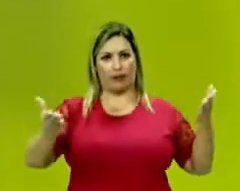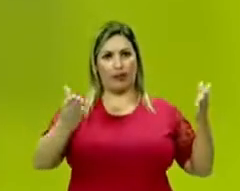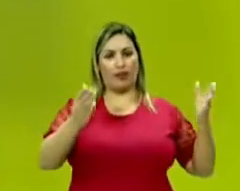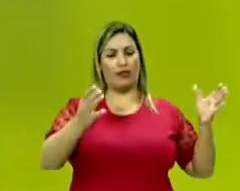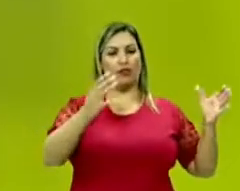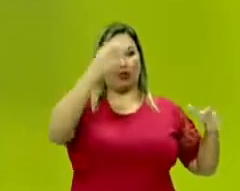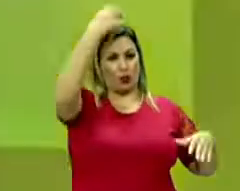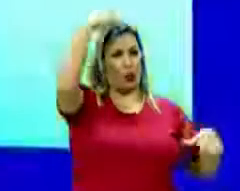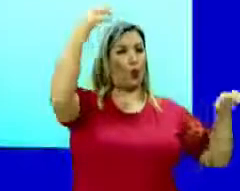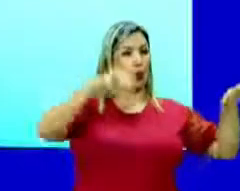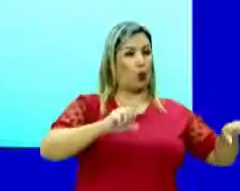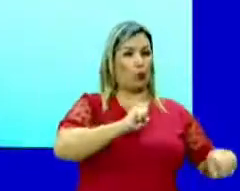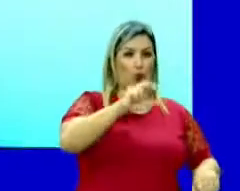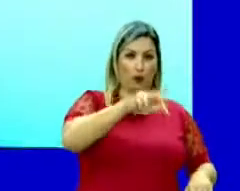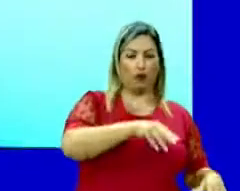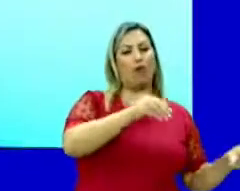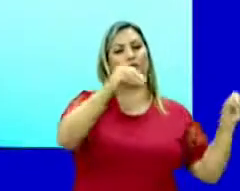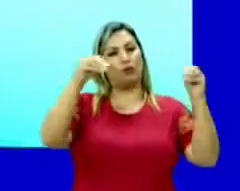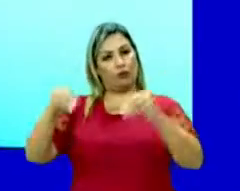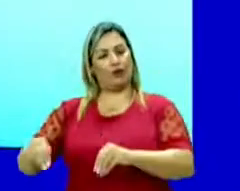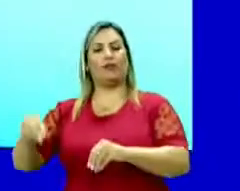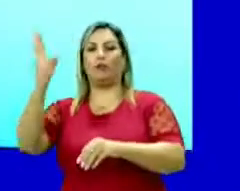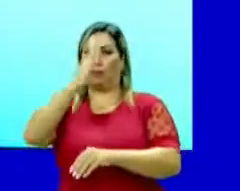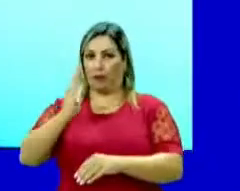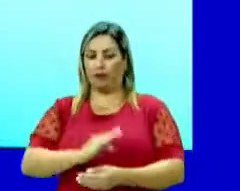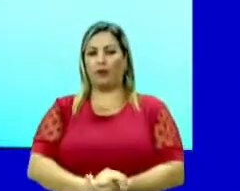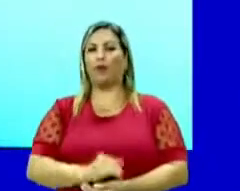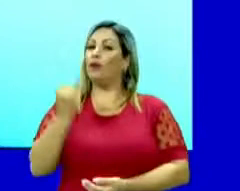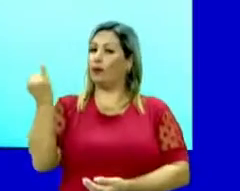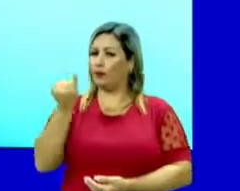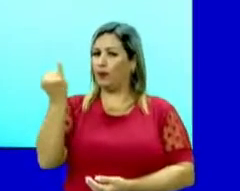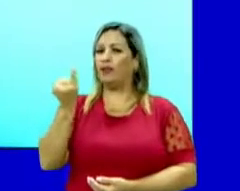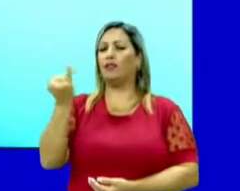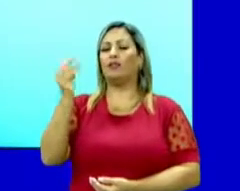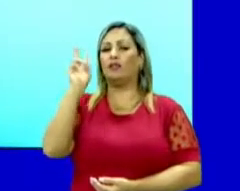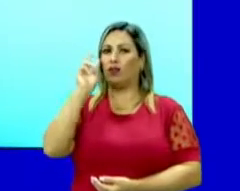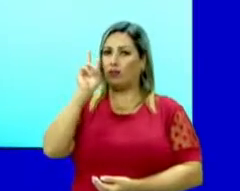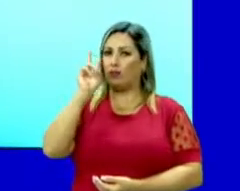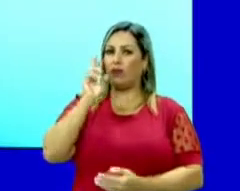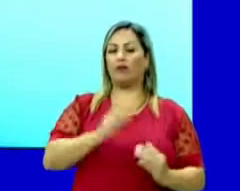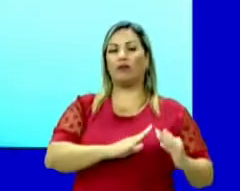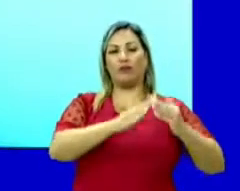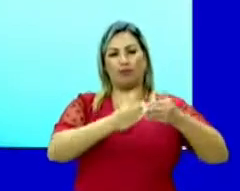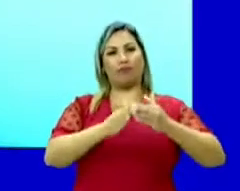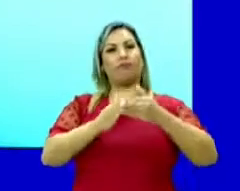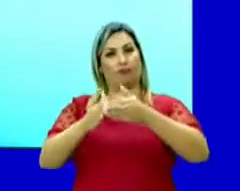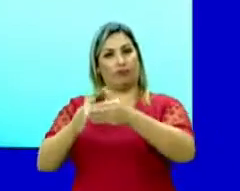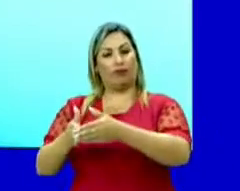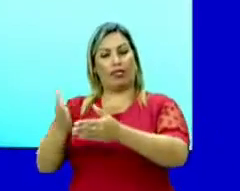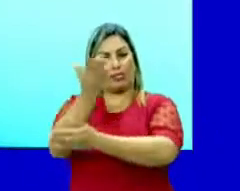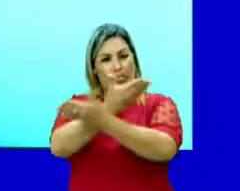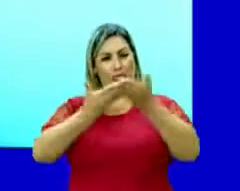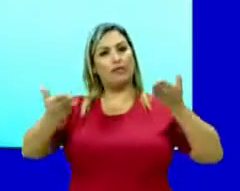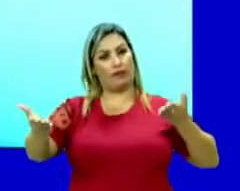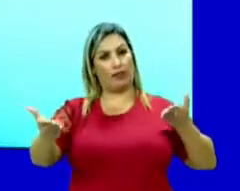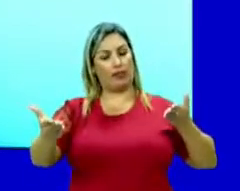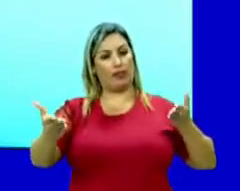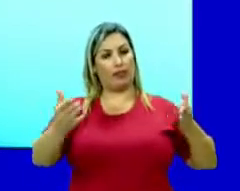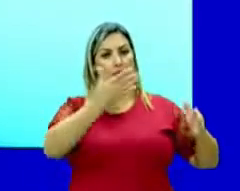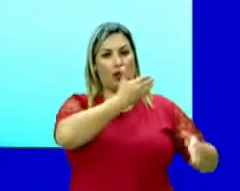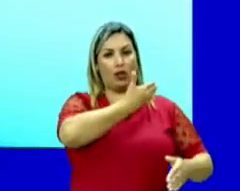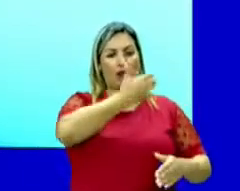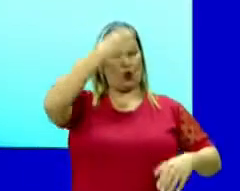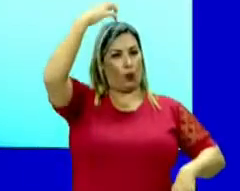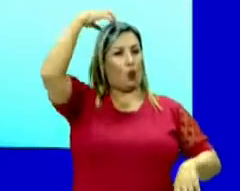Brasil. É importante lembrarmos que o traslado da corte portuguesa, a transferência da corte